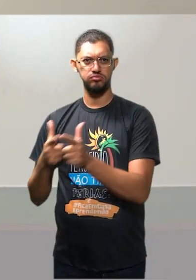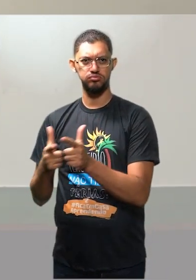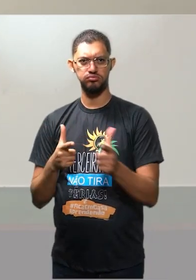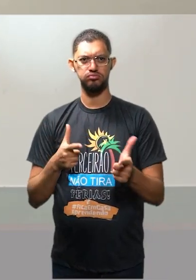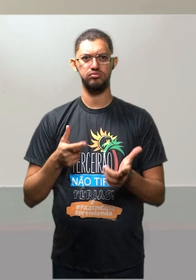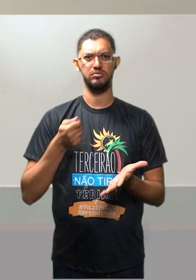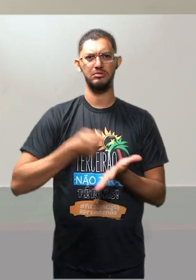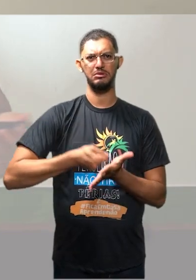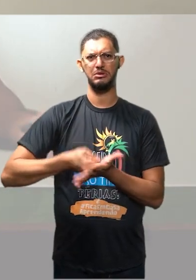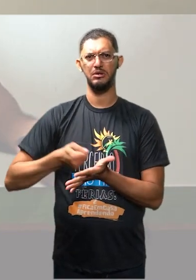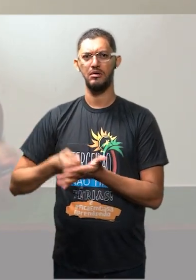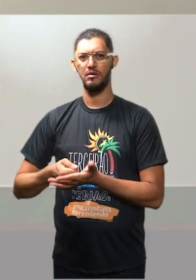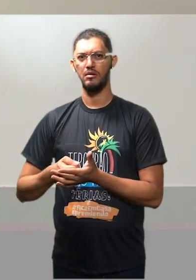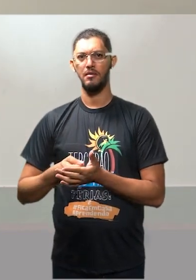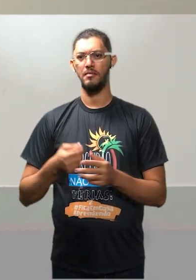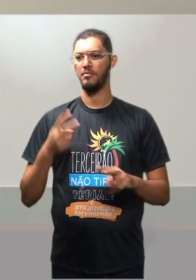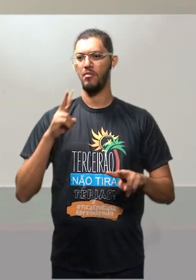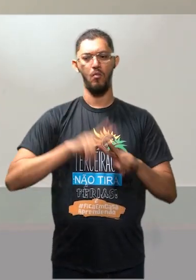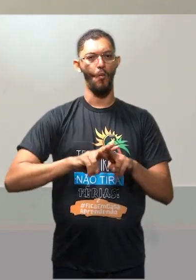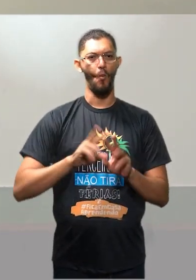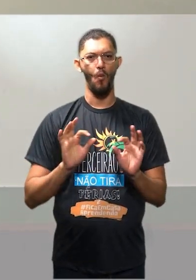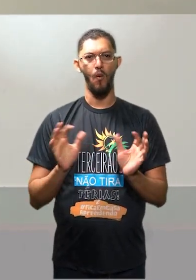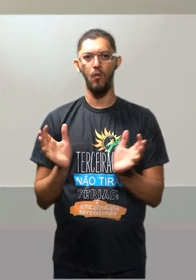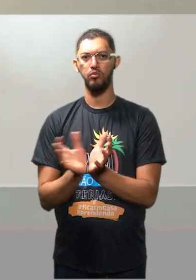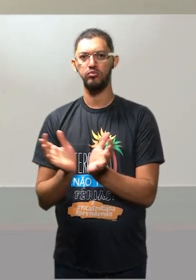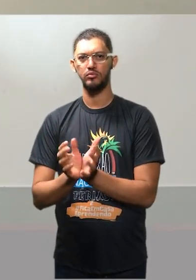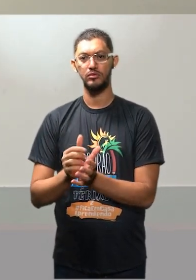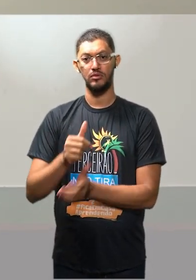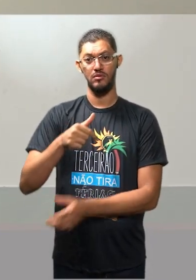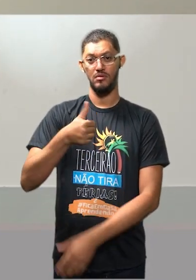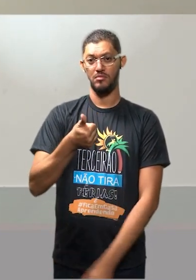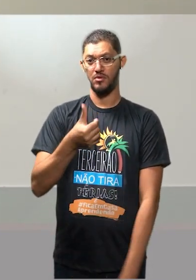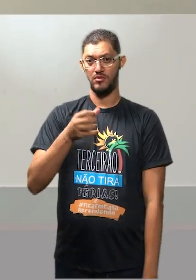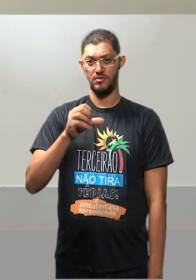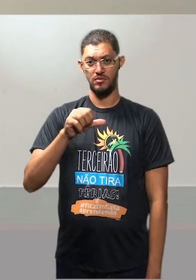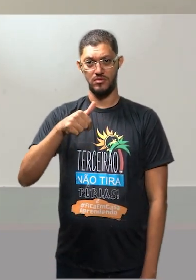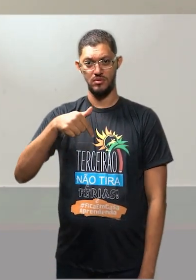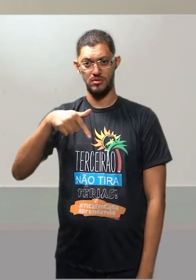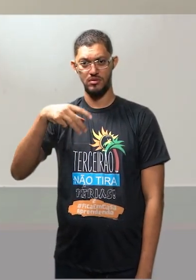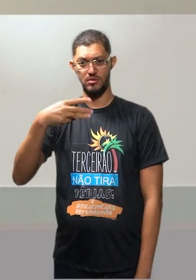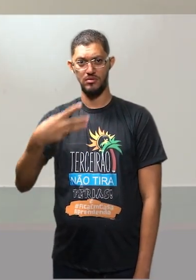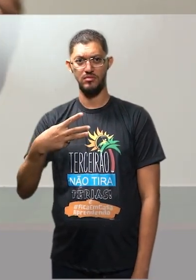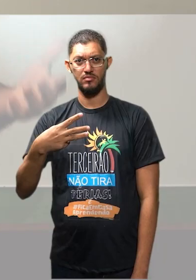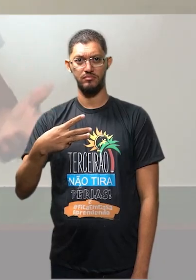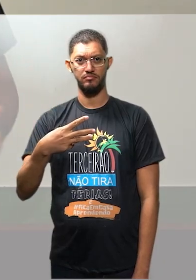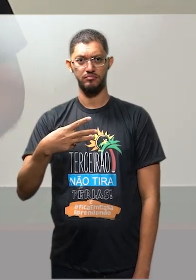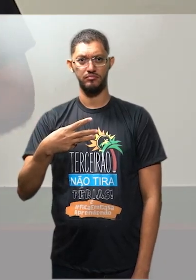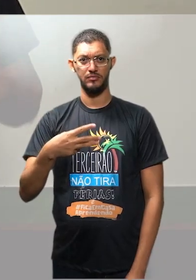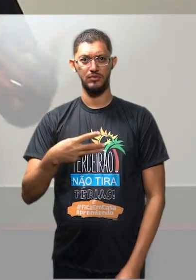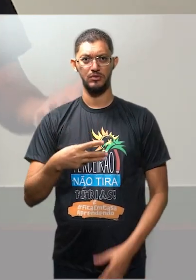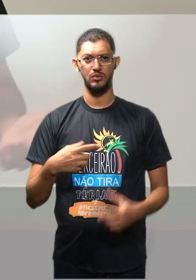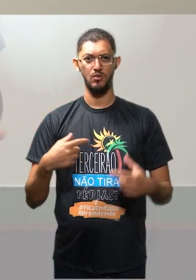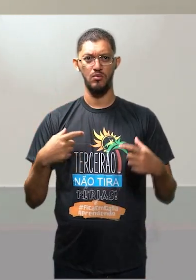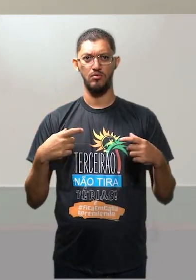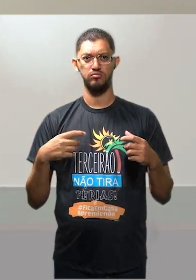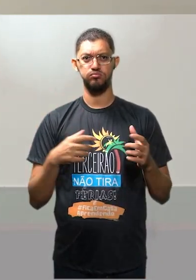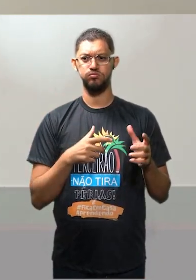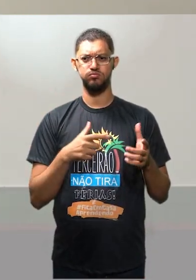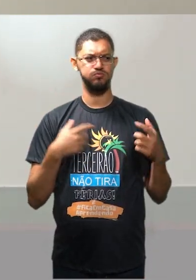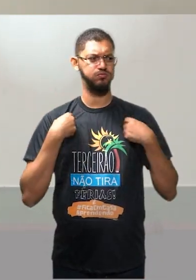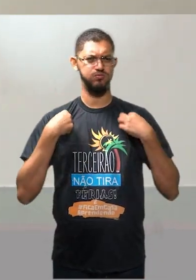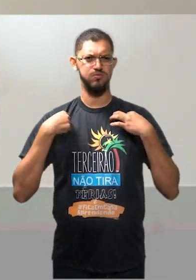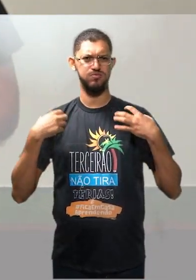de crueldade, porque ele não estava preso sozinho, 73, sabemos disso. Além do choque, além do pau de arara,